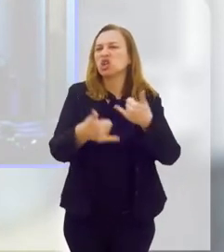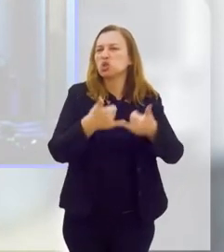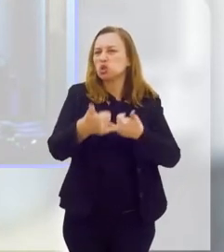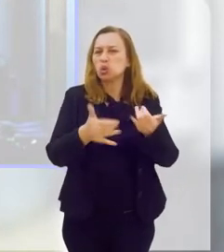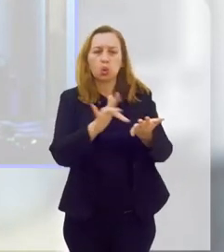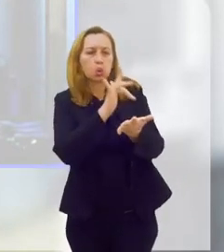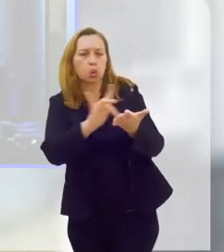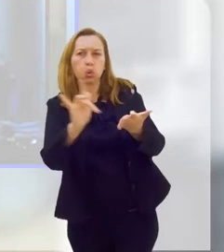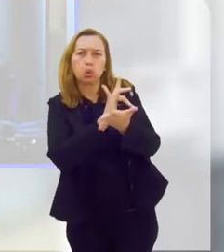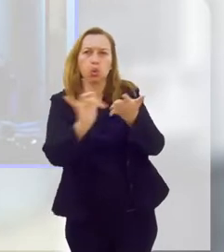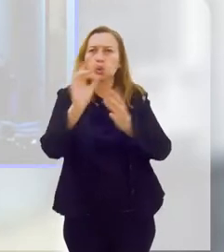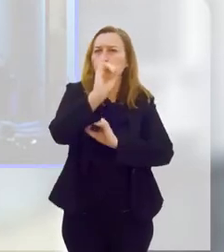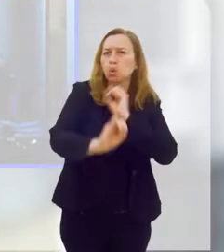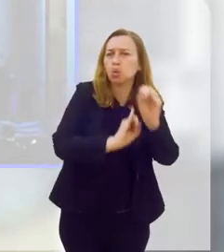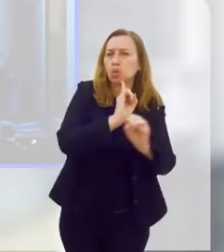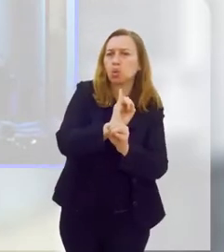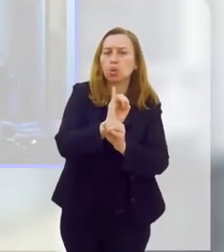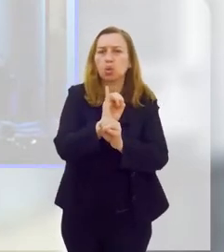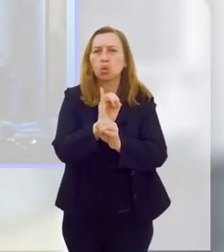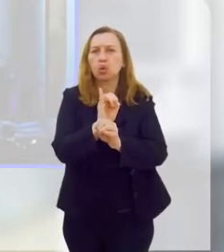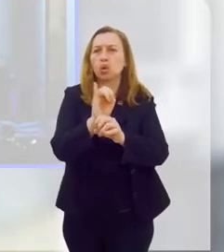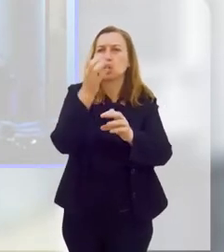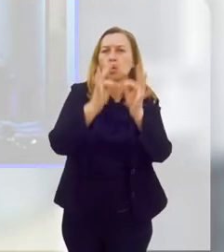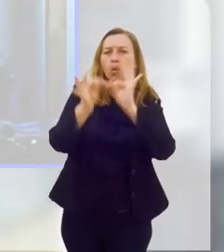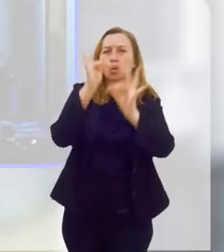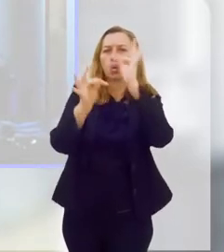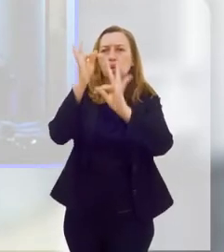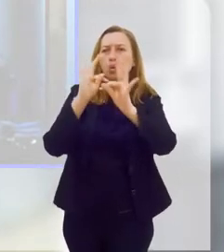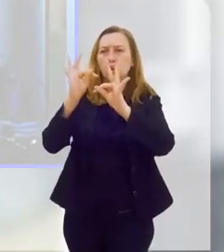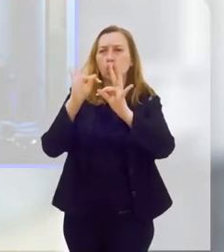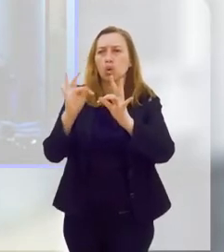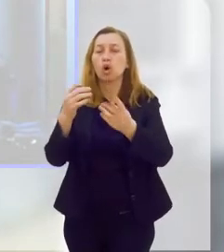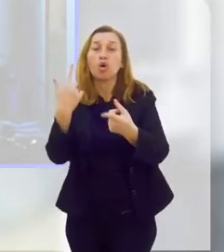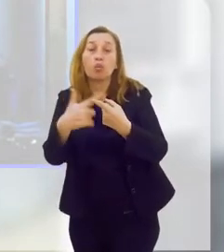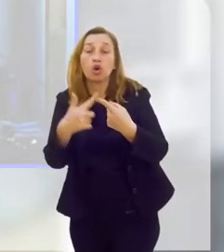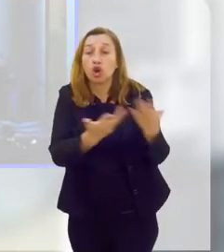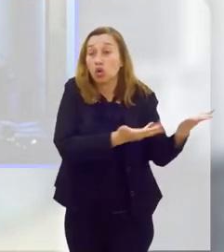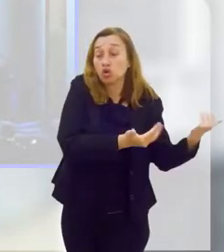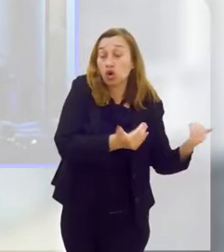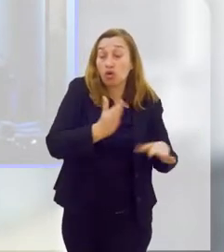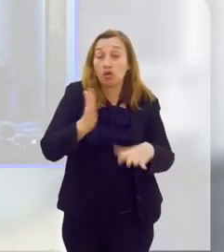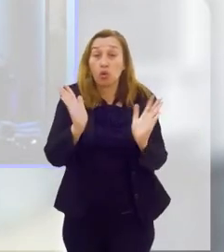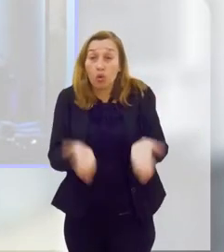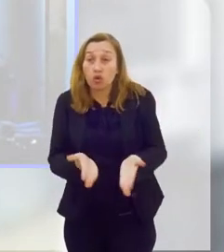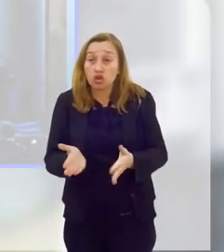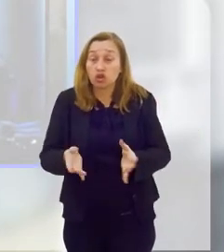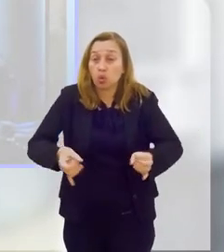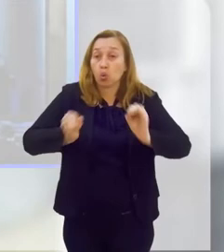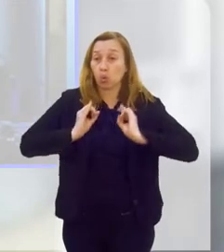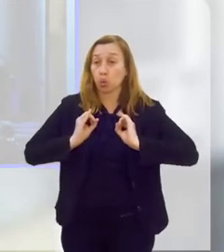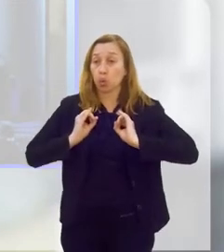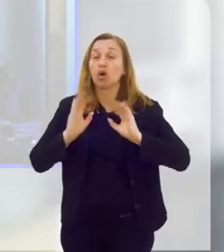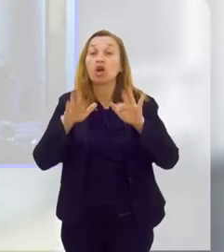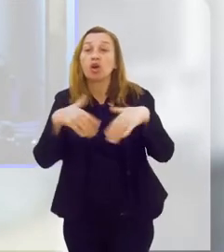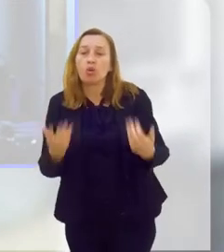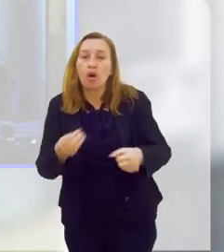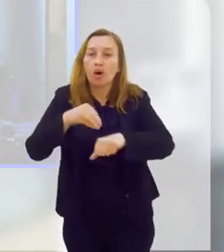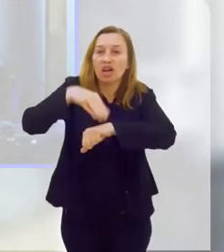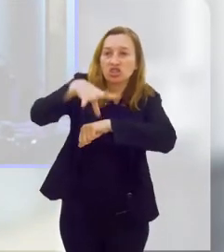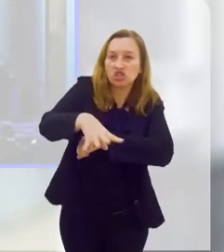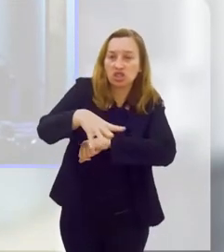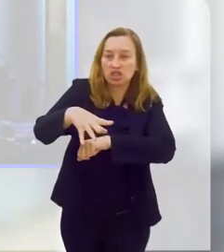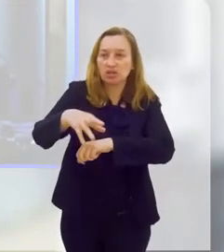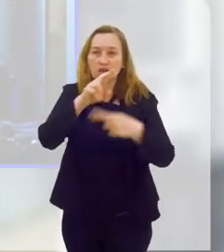Jogos online, é a internet, é a tecnologia, porque os jovens hoje são tão sedentários e qual é a dica que vocês podem passar também para os